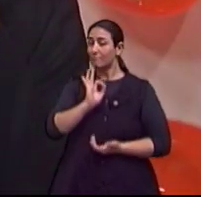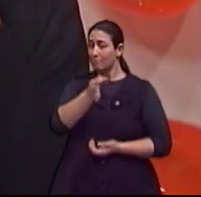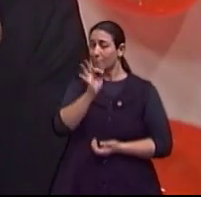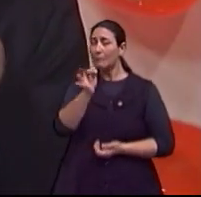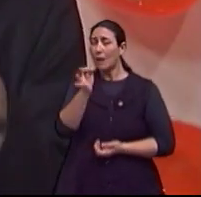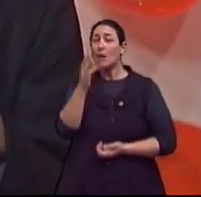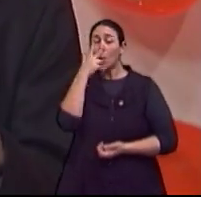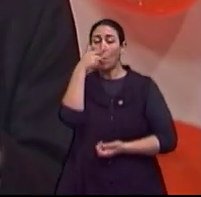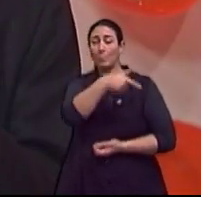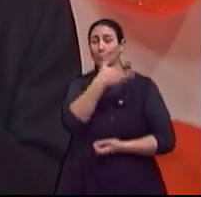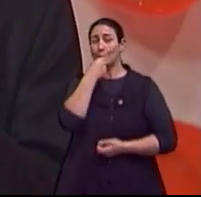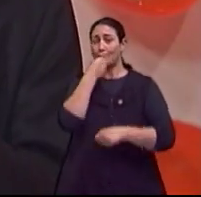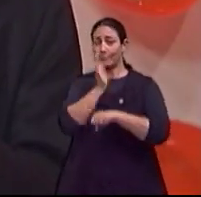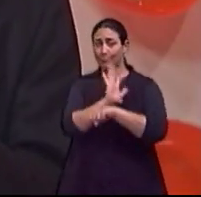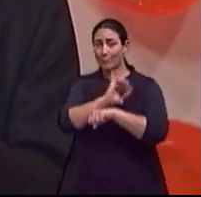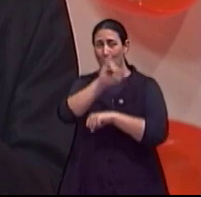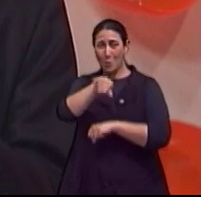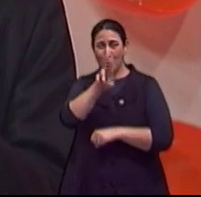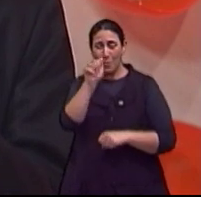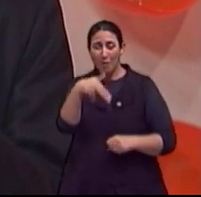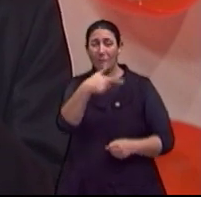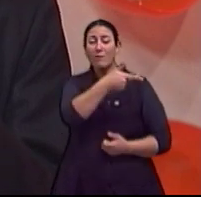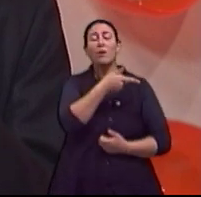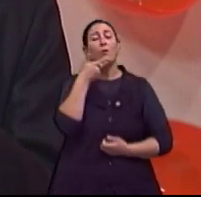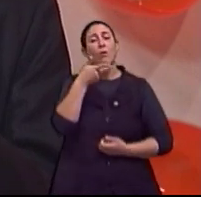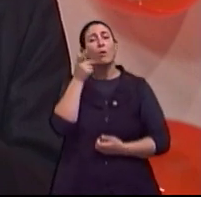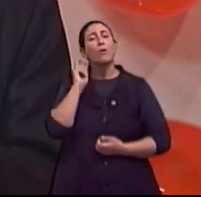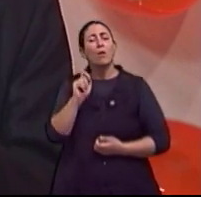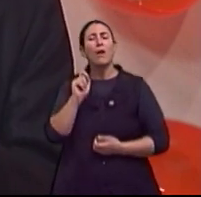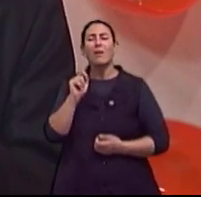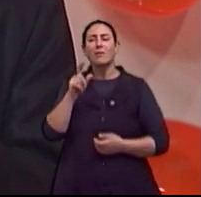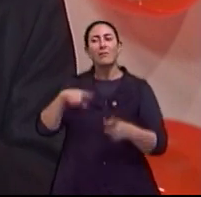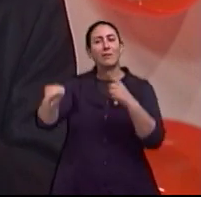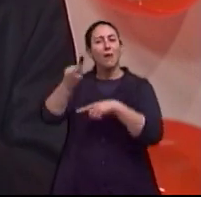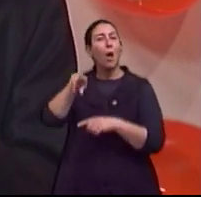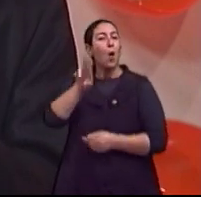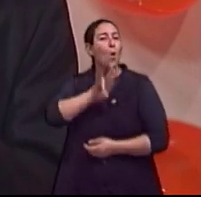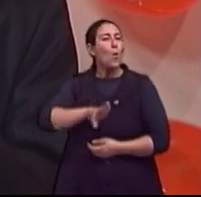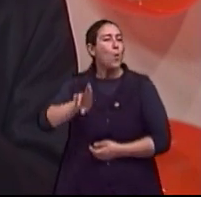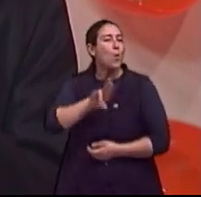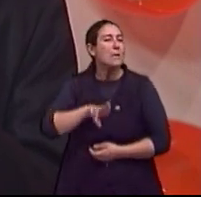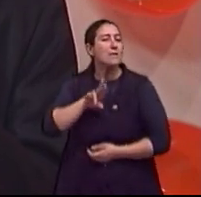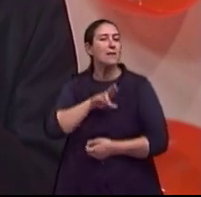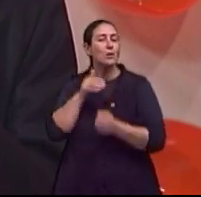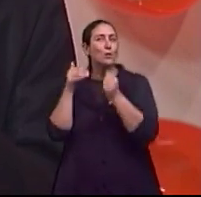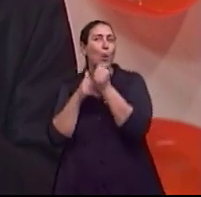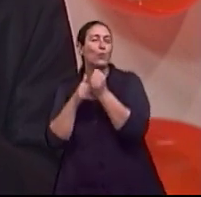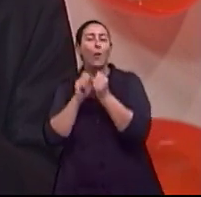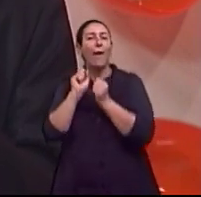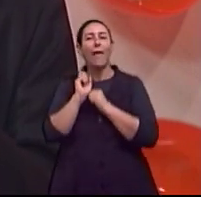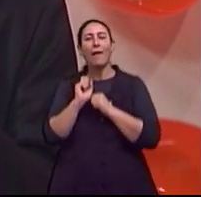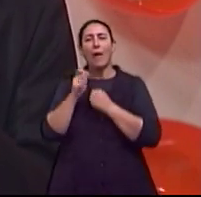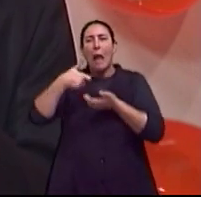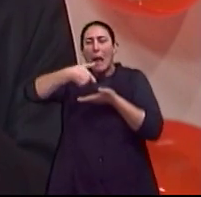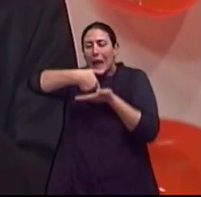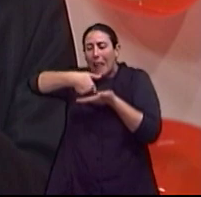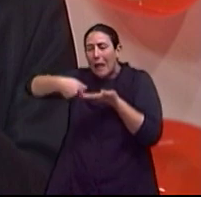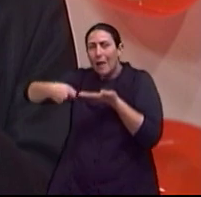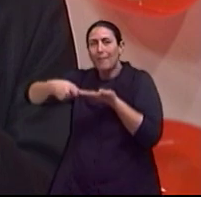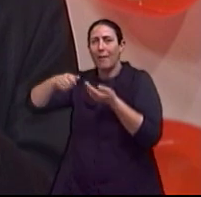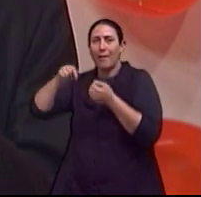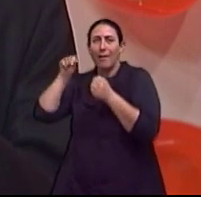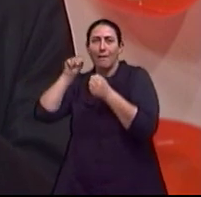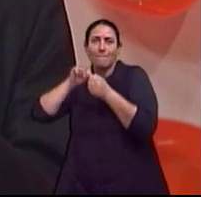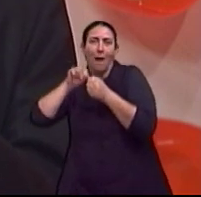colocou, que eles fizeram meio escondido a coisa, usaram um creme que não era adequado. Então, na